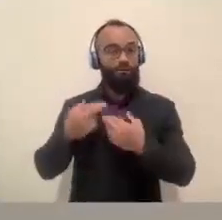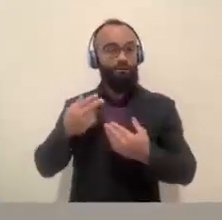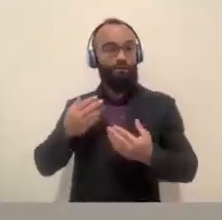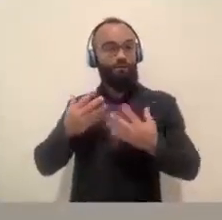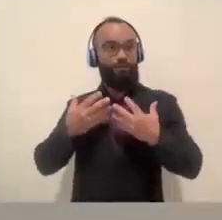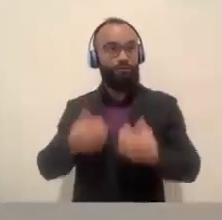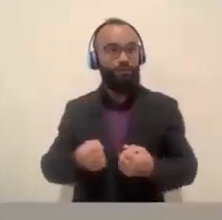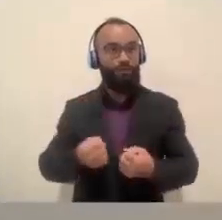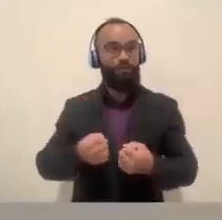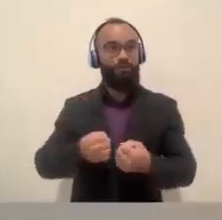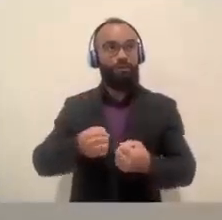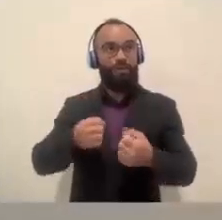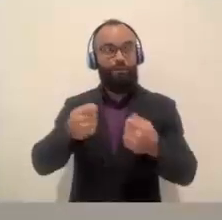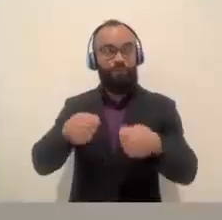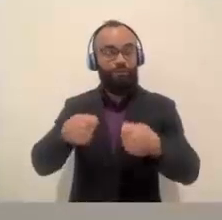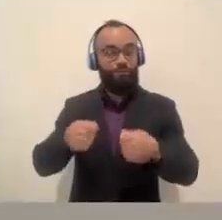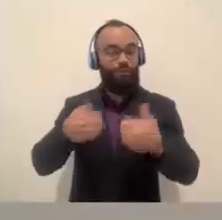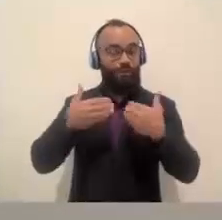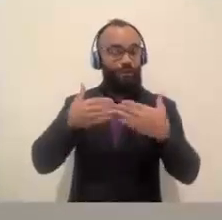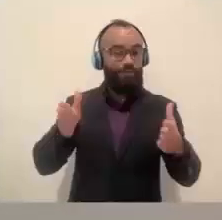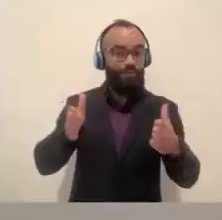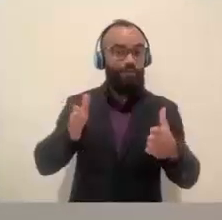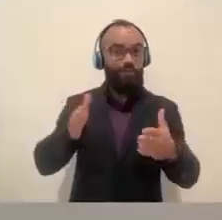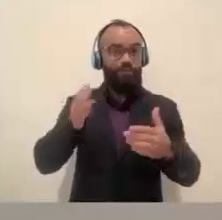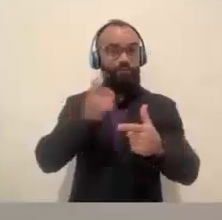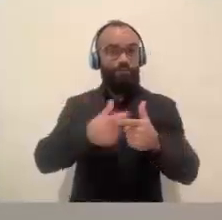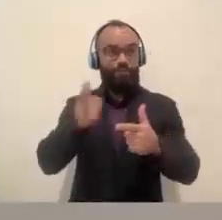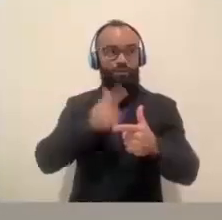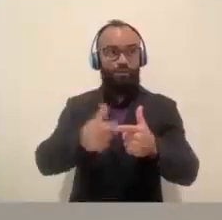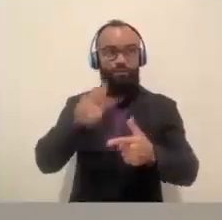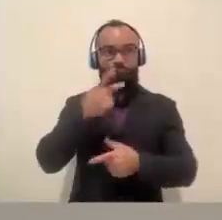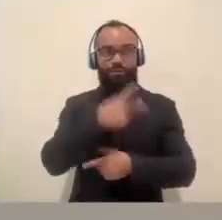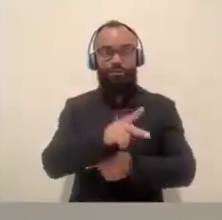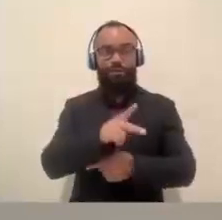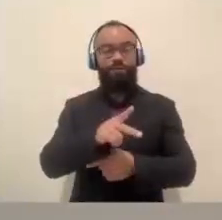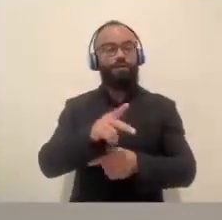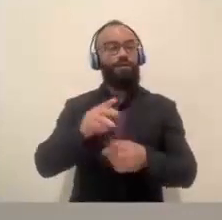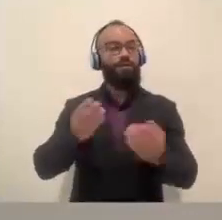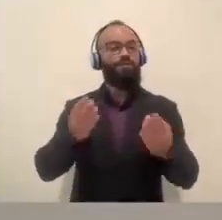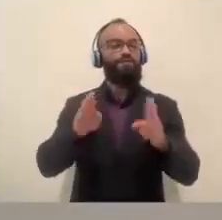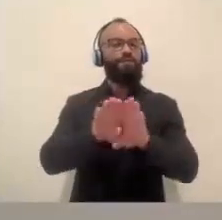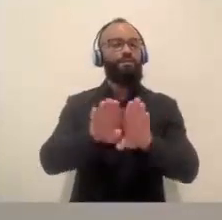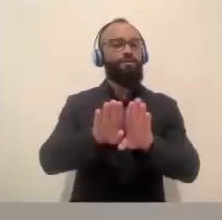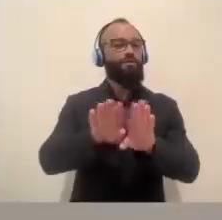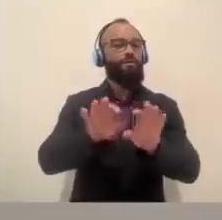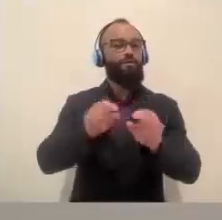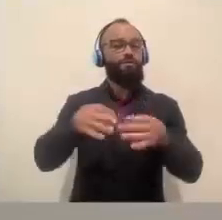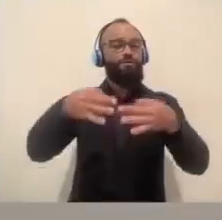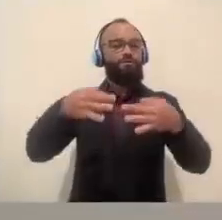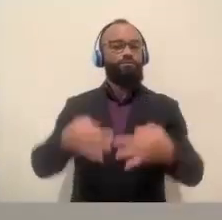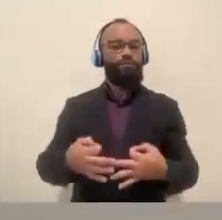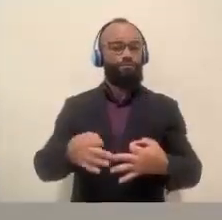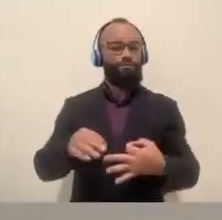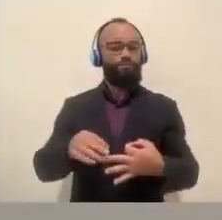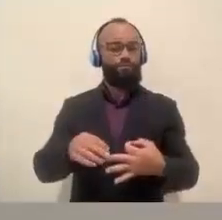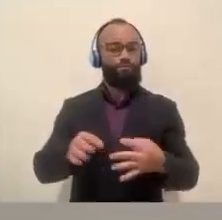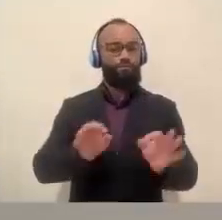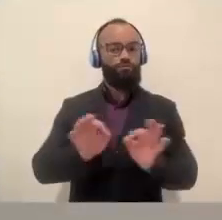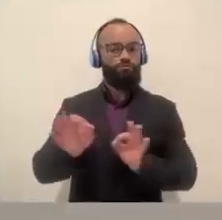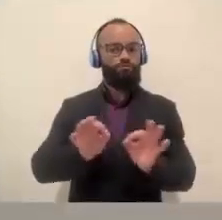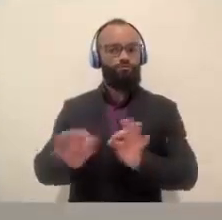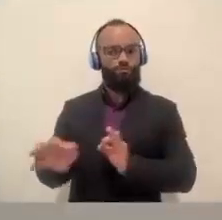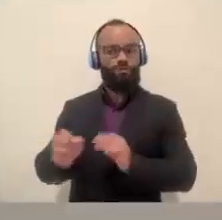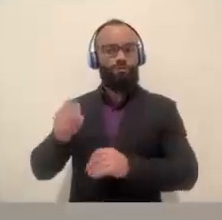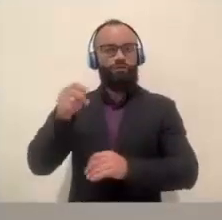arrumar o problema dela e fechar, manter a ordem nas nossas vias. Então,